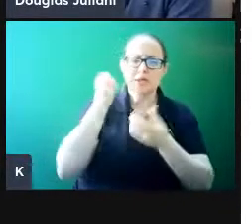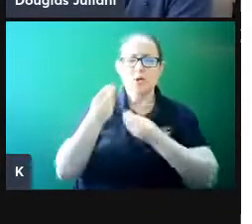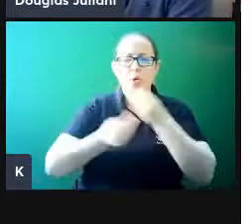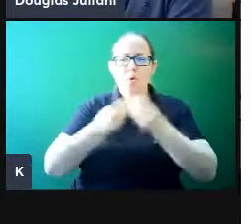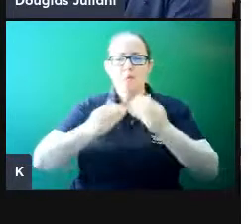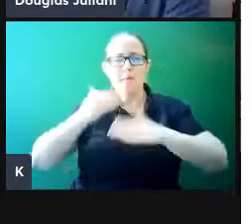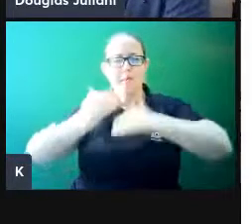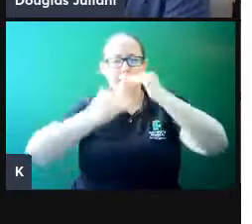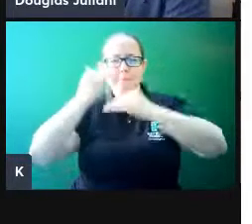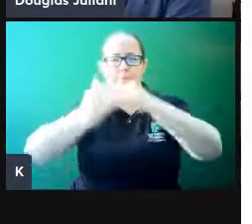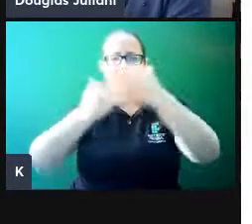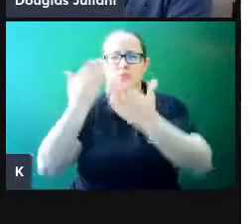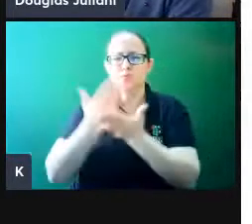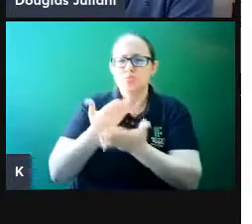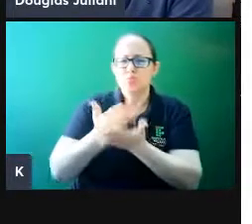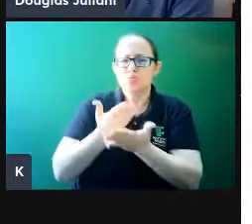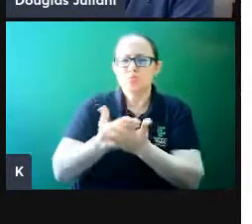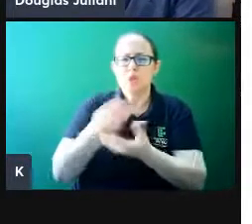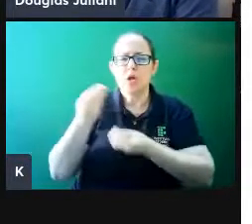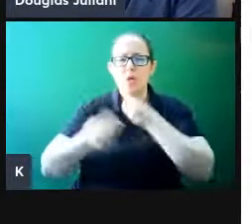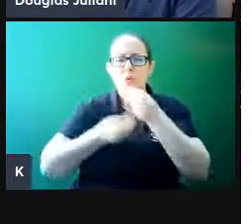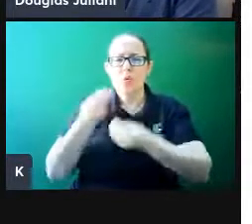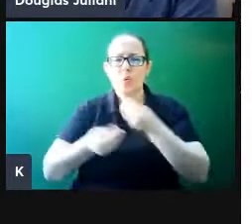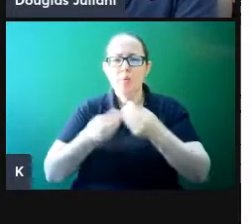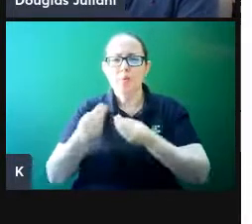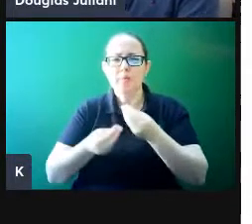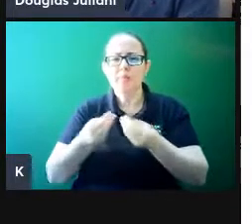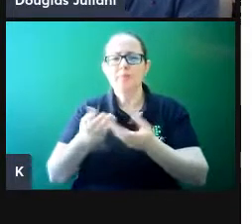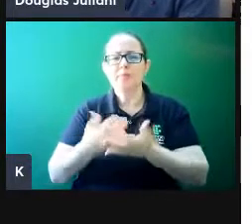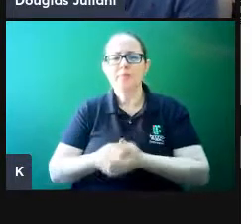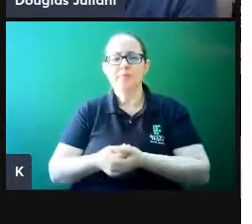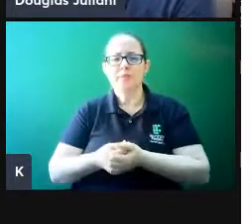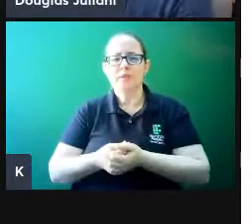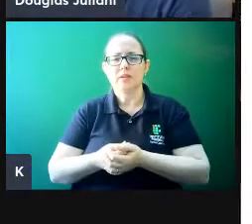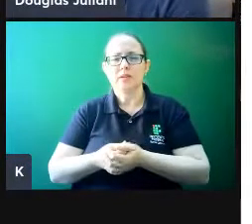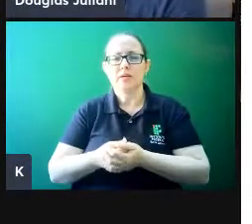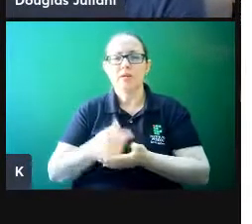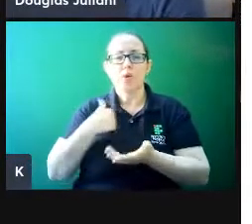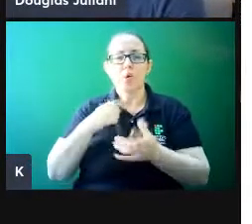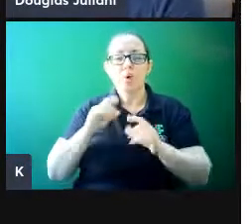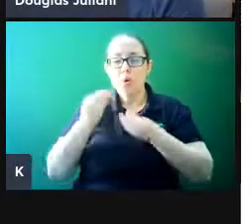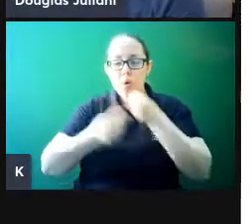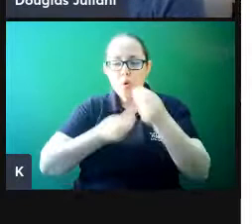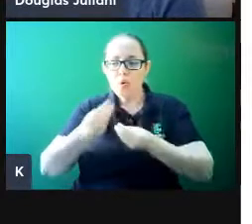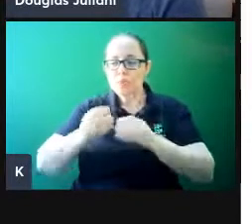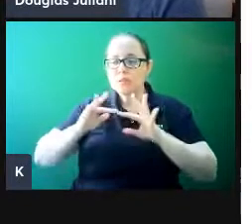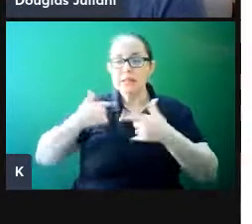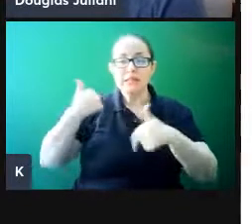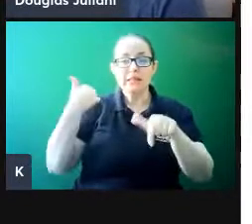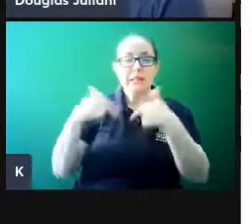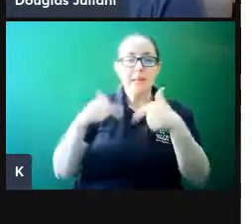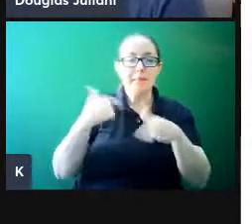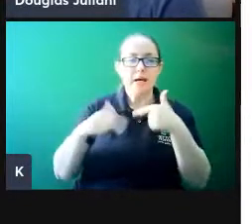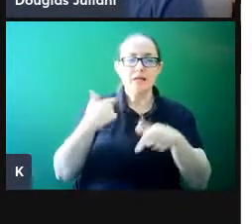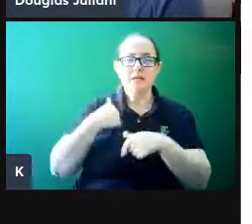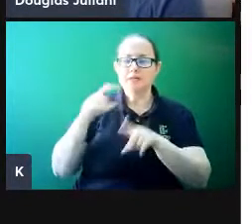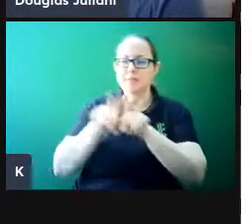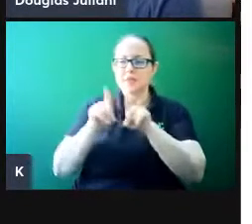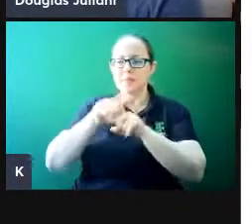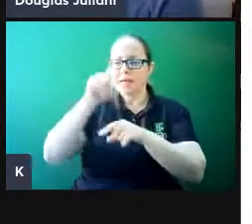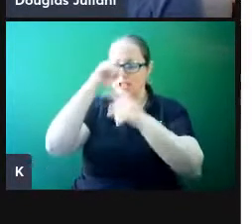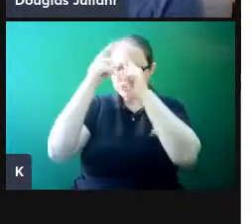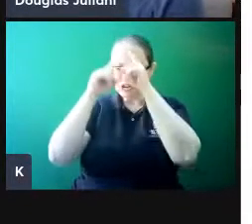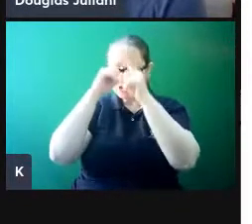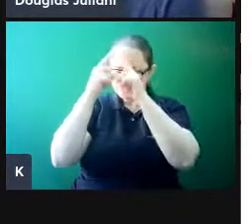escolar, aplicação do mindfulness na educação também, a performance no trabalho e também a criatividade, muita coisa